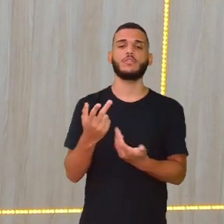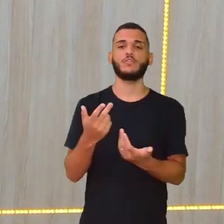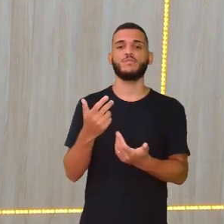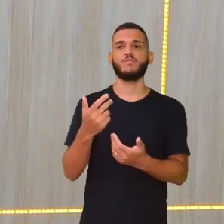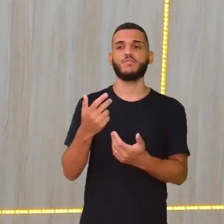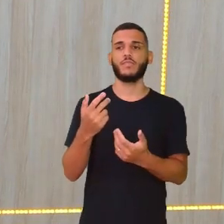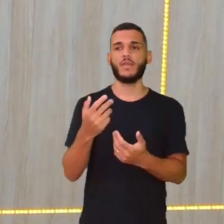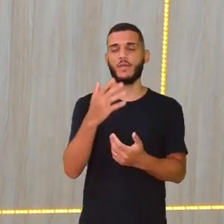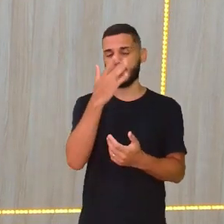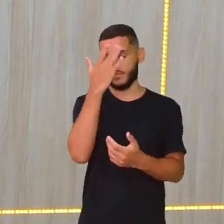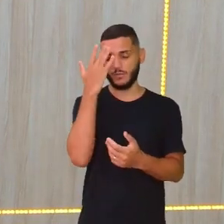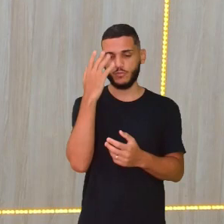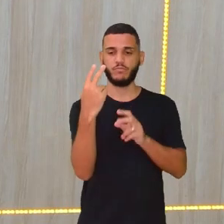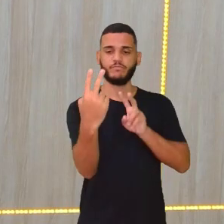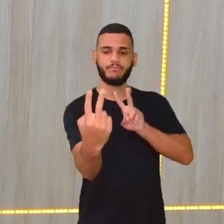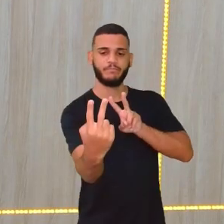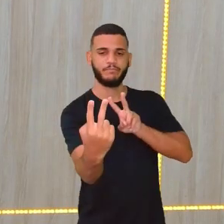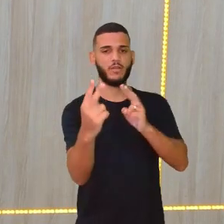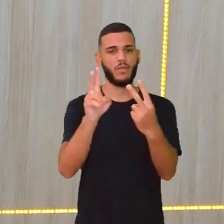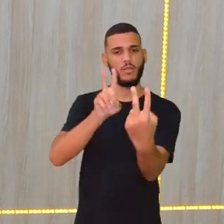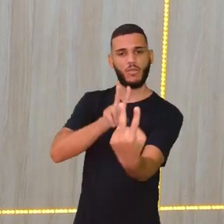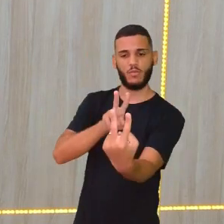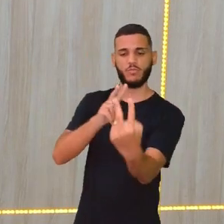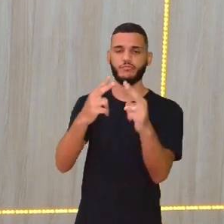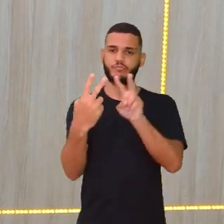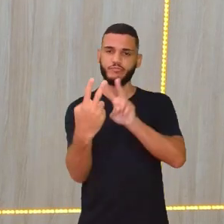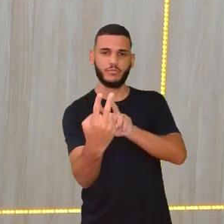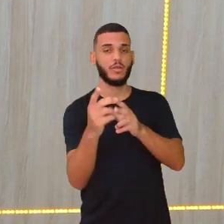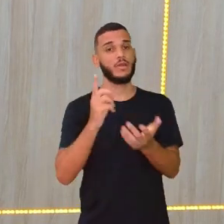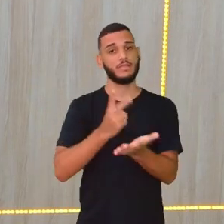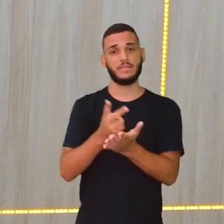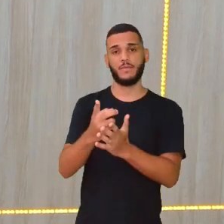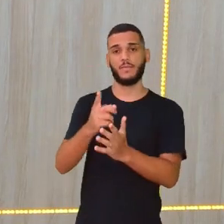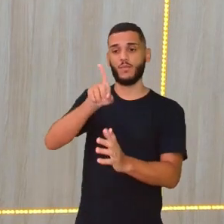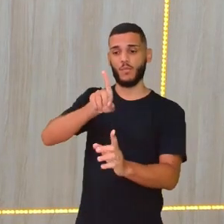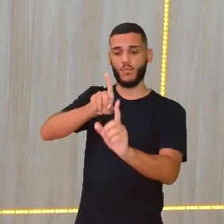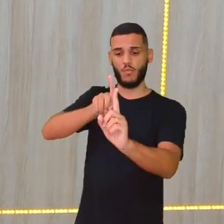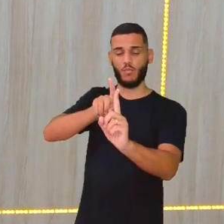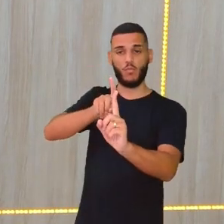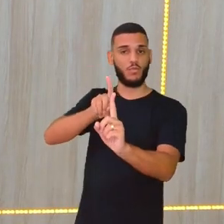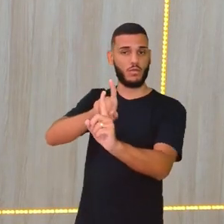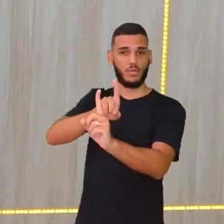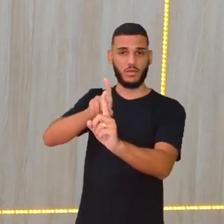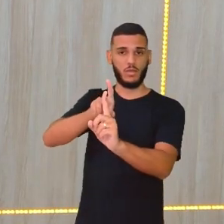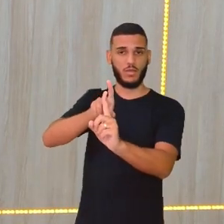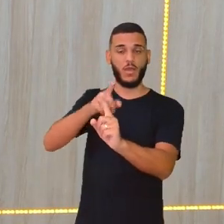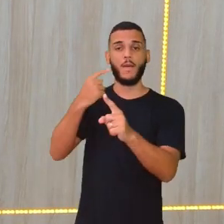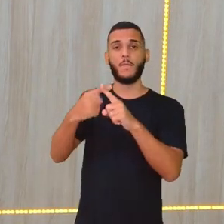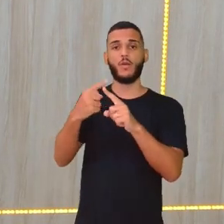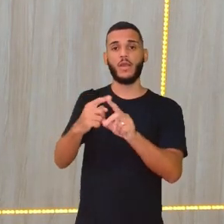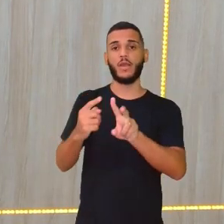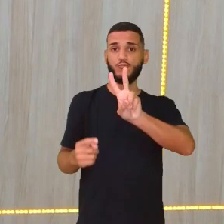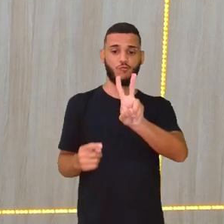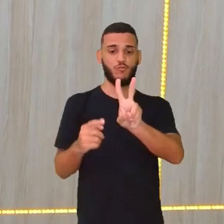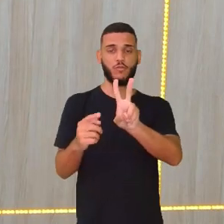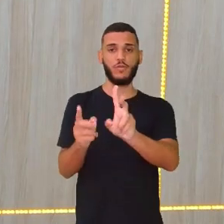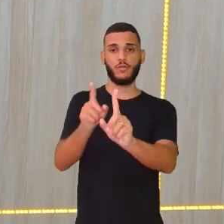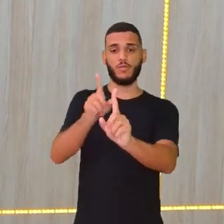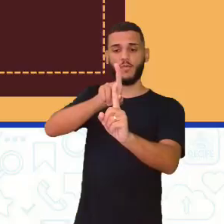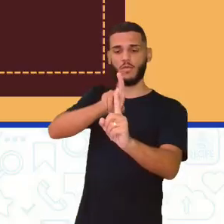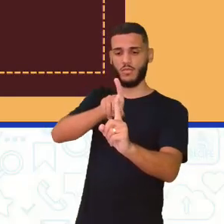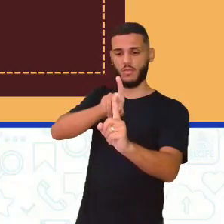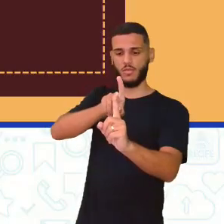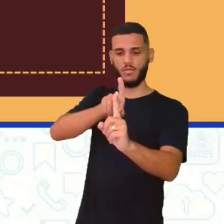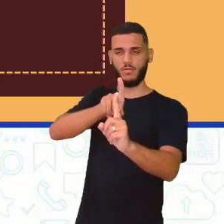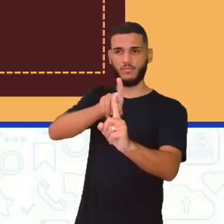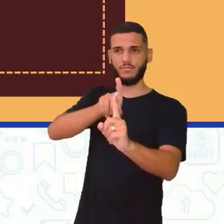pessoas para rebater e duas para jogar a bola. E aí, quando eles vão passar de um lado para outro, né? Tu pode jogar aí na tela, Cleitinho,